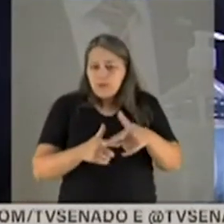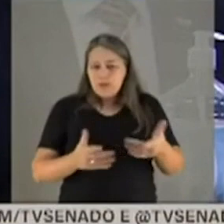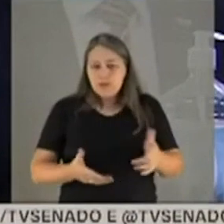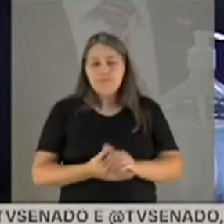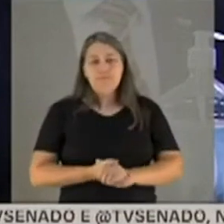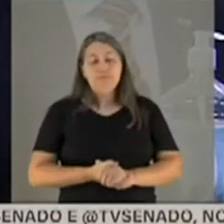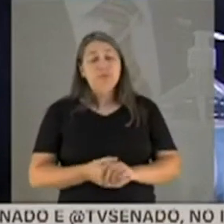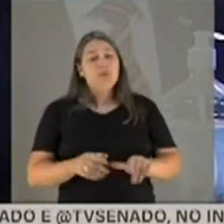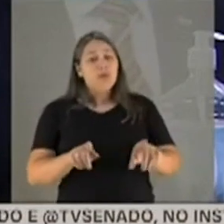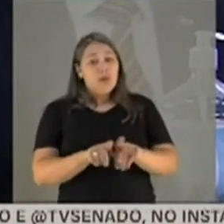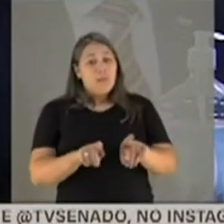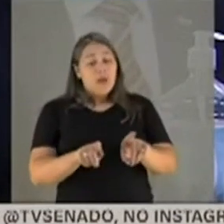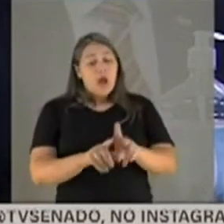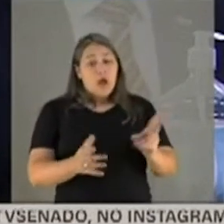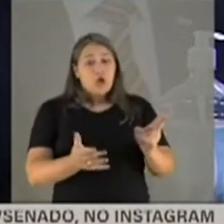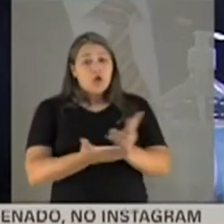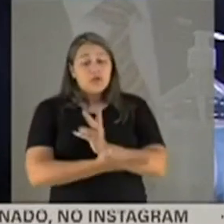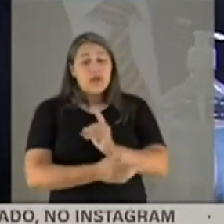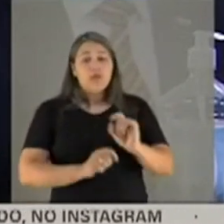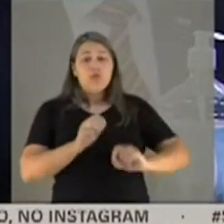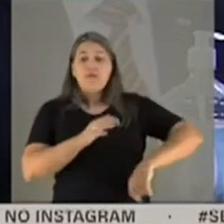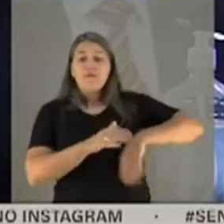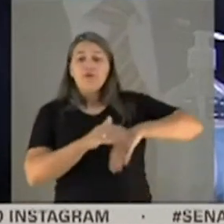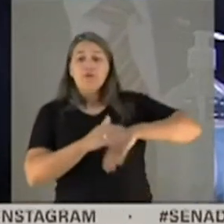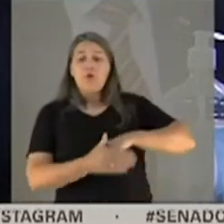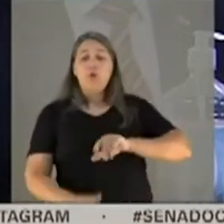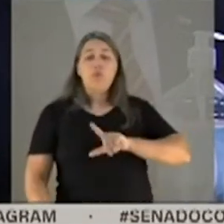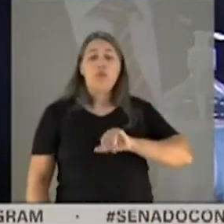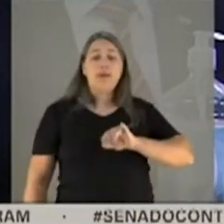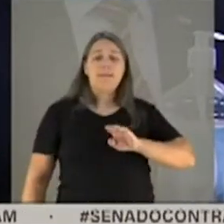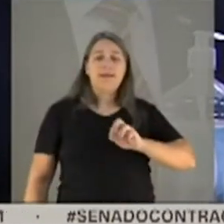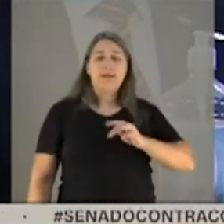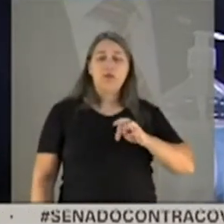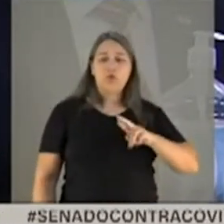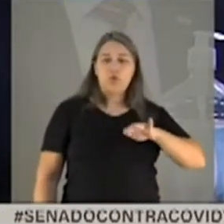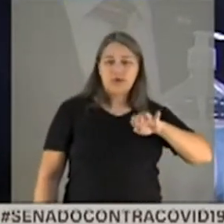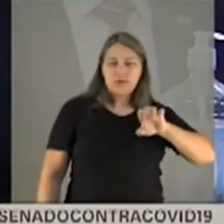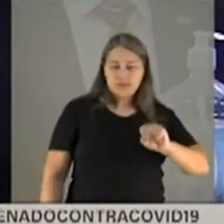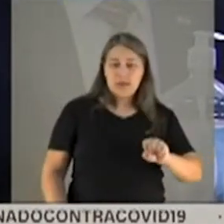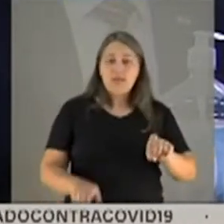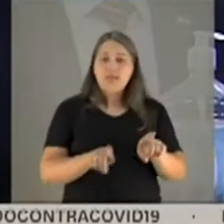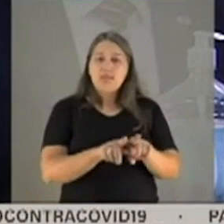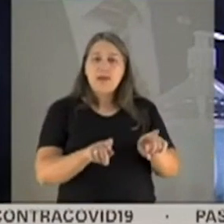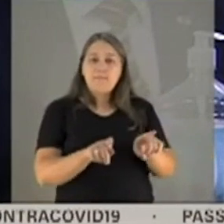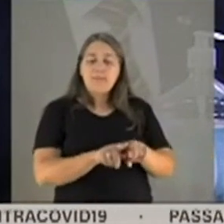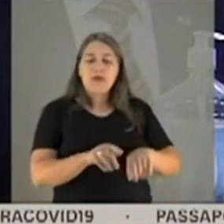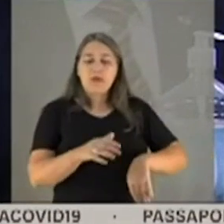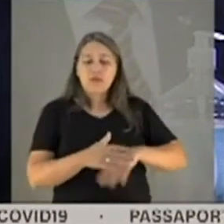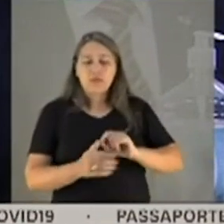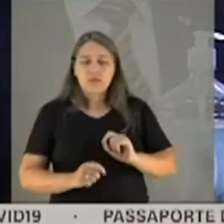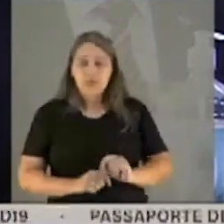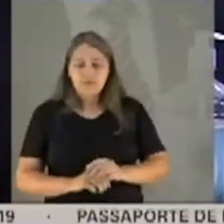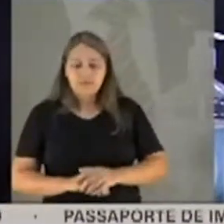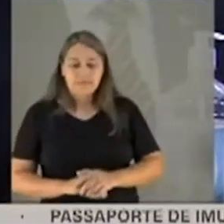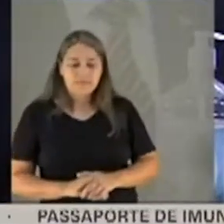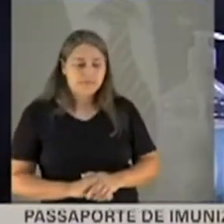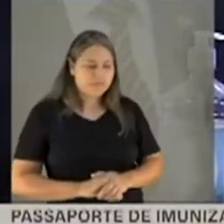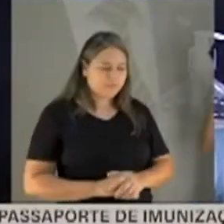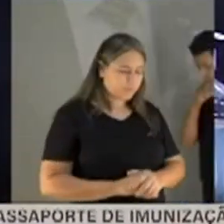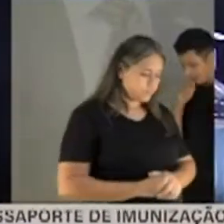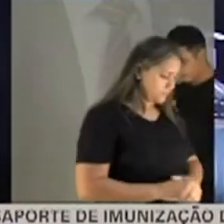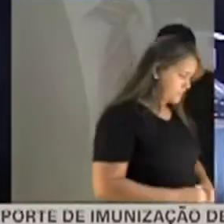Está acontecendo a Taça Libertadores da América, está acontecendo as eliminatórias da Copa